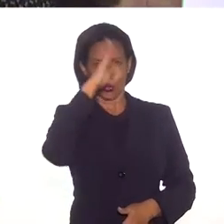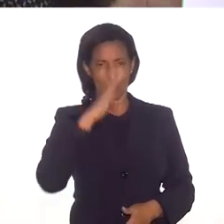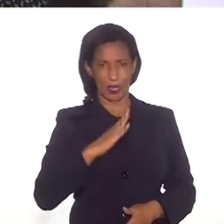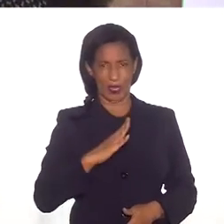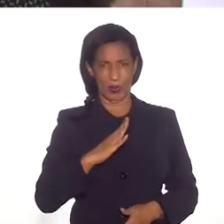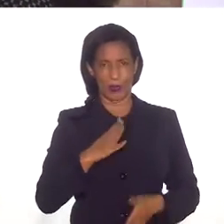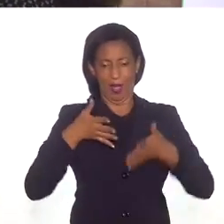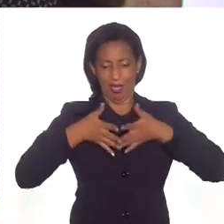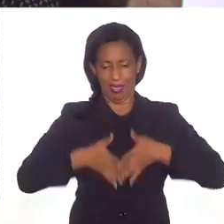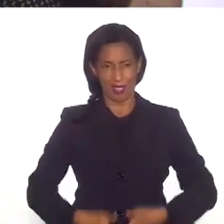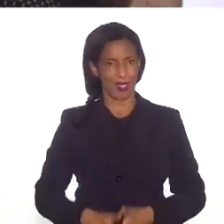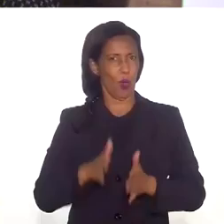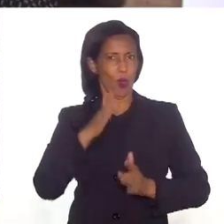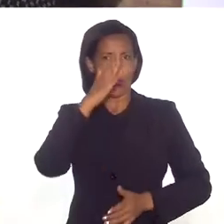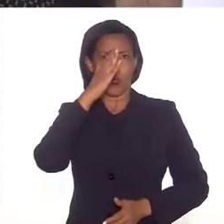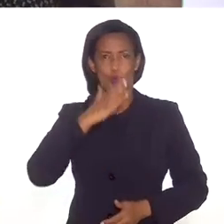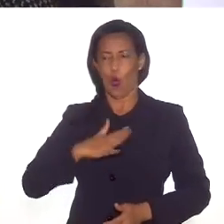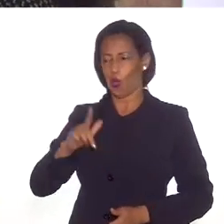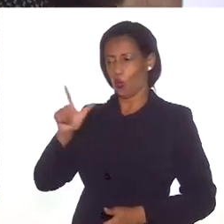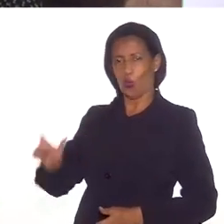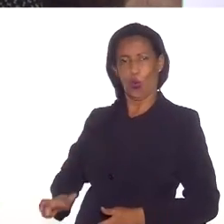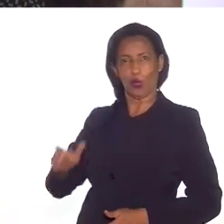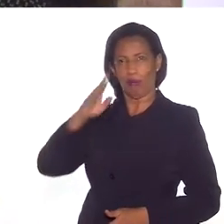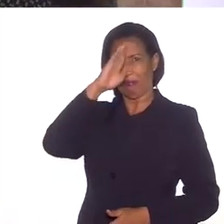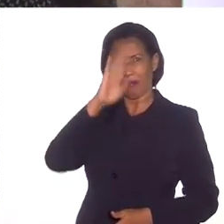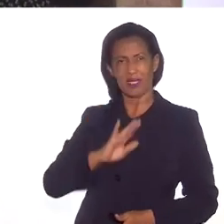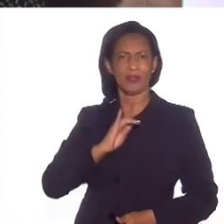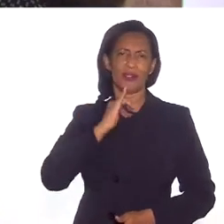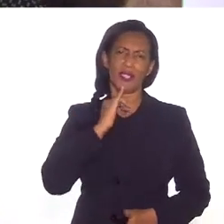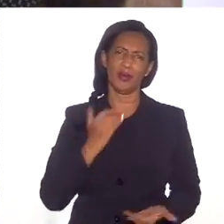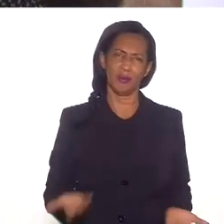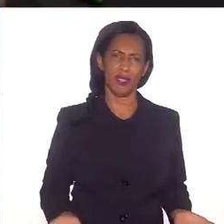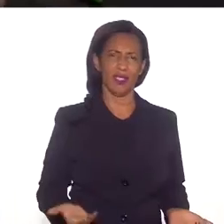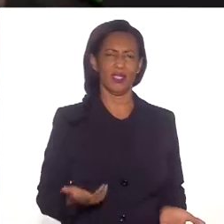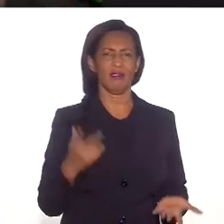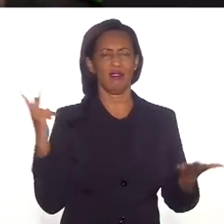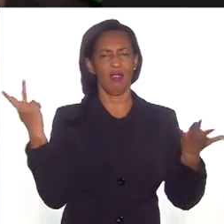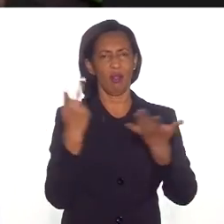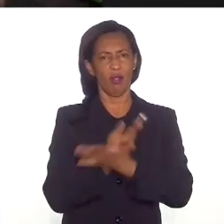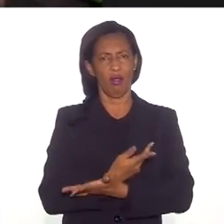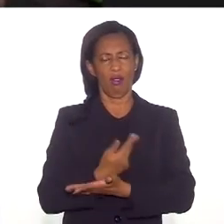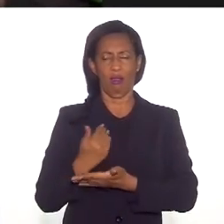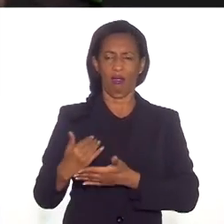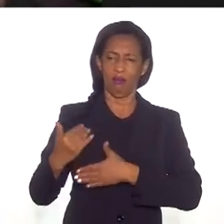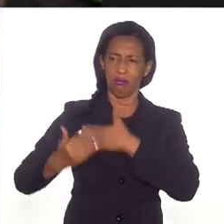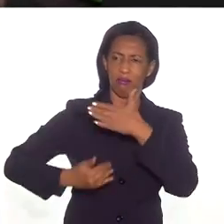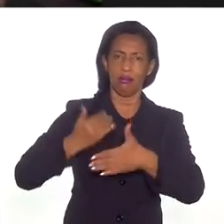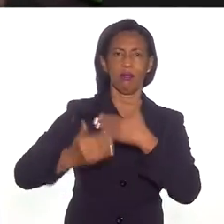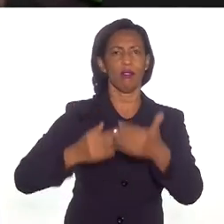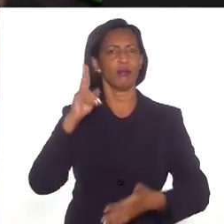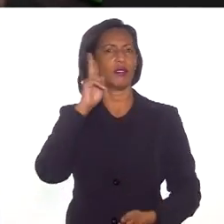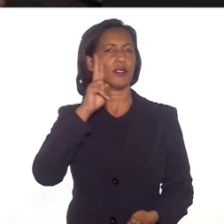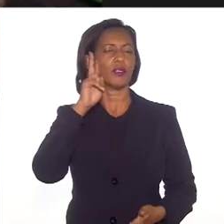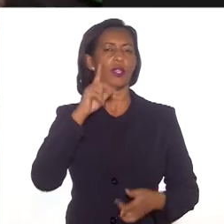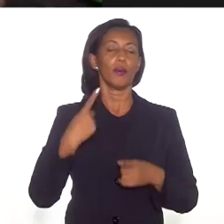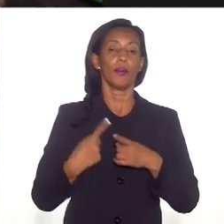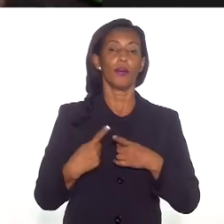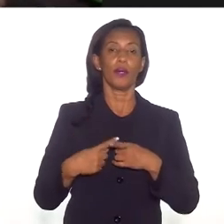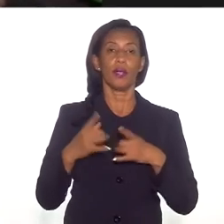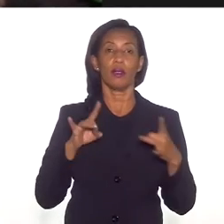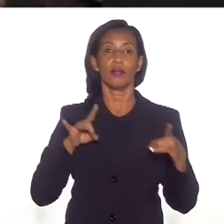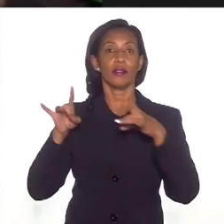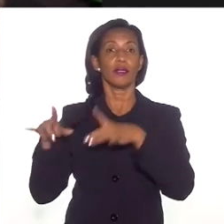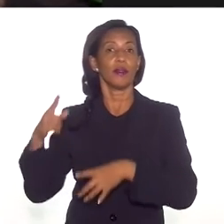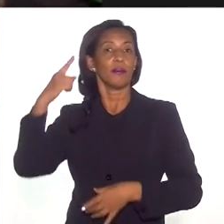o brasileiro não gosta do outro brasileiro. Infelizmente, isso vem acontecendo ao longo da história porque nós